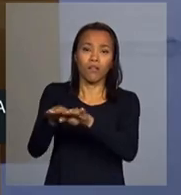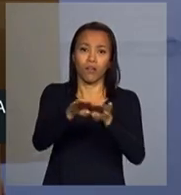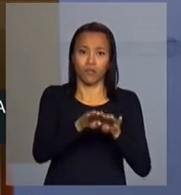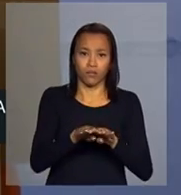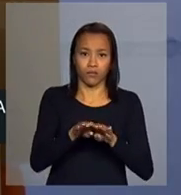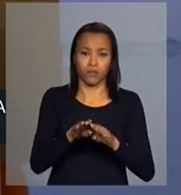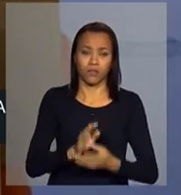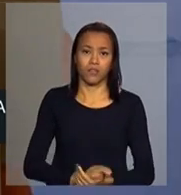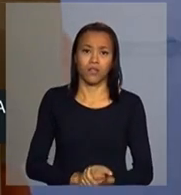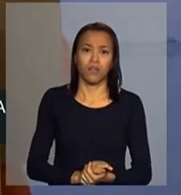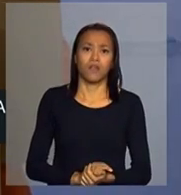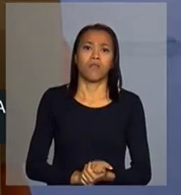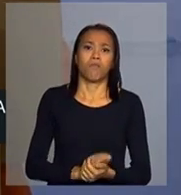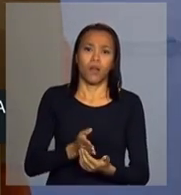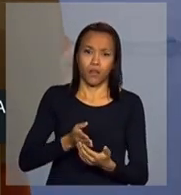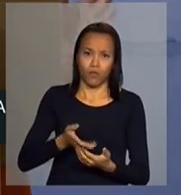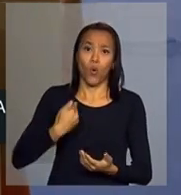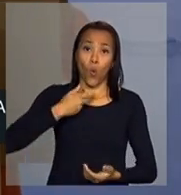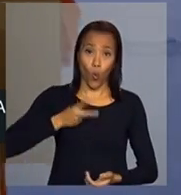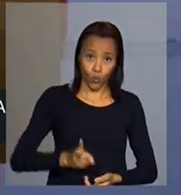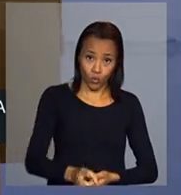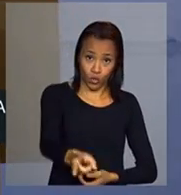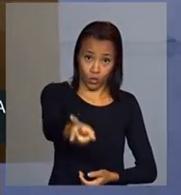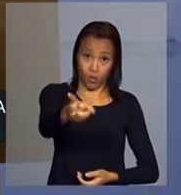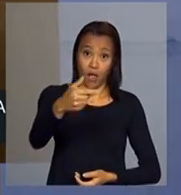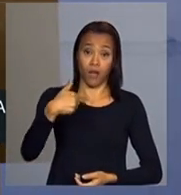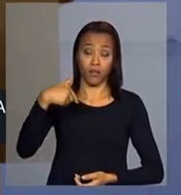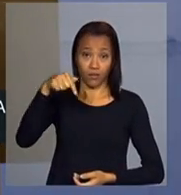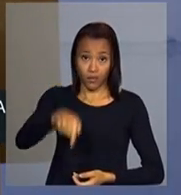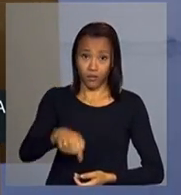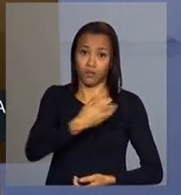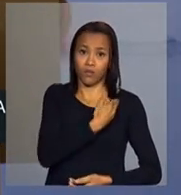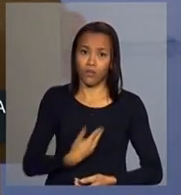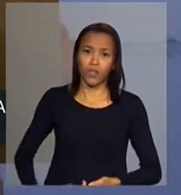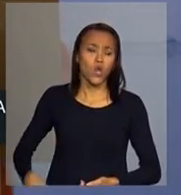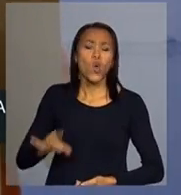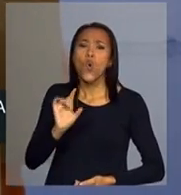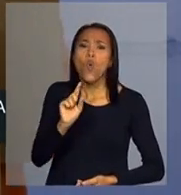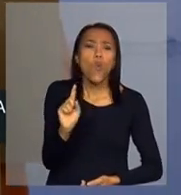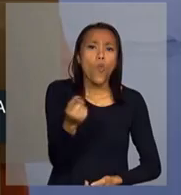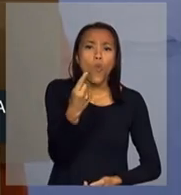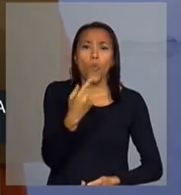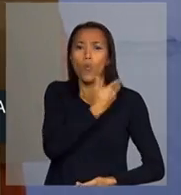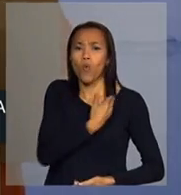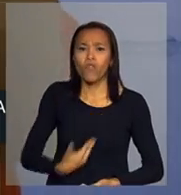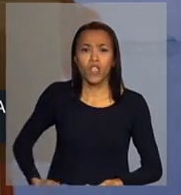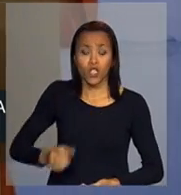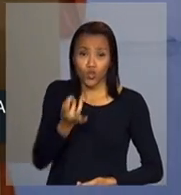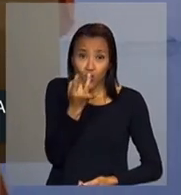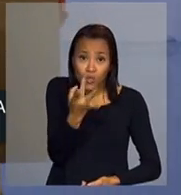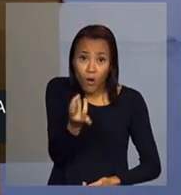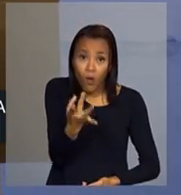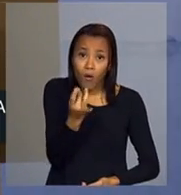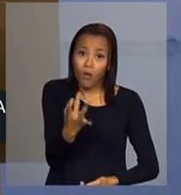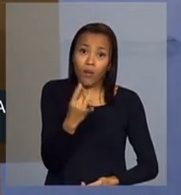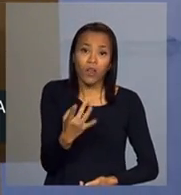para dirigir esse país. Nenhuma força política sozinha é capaz de